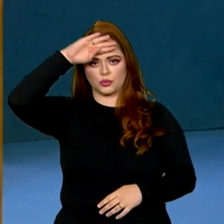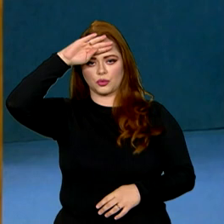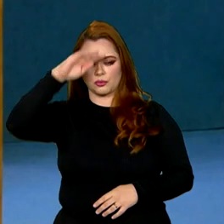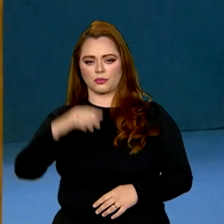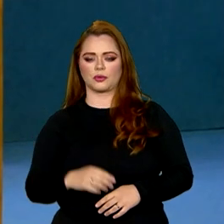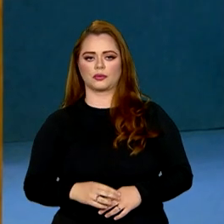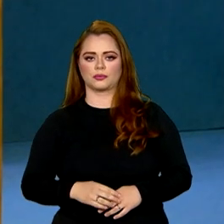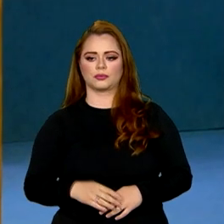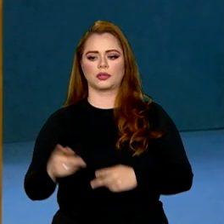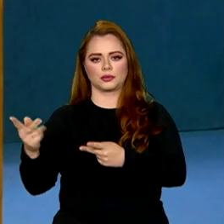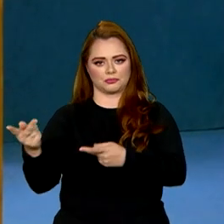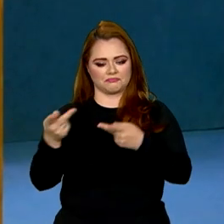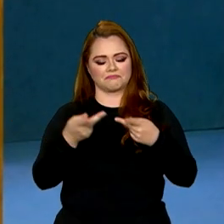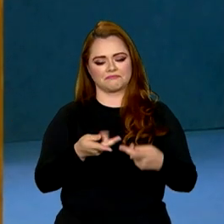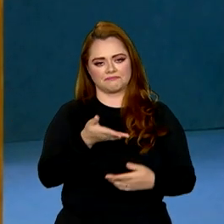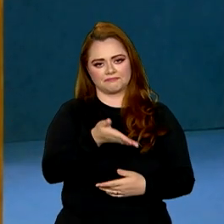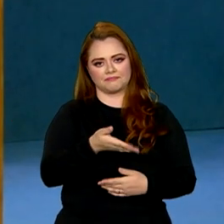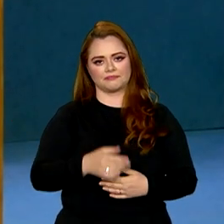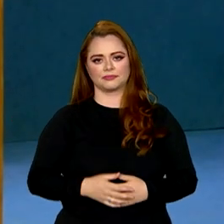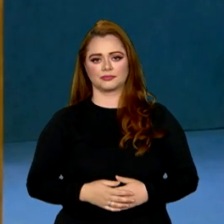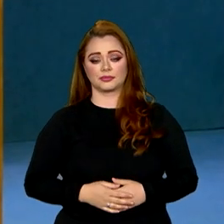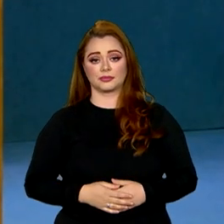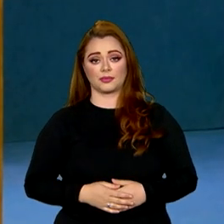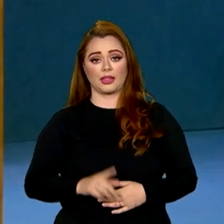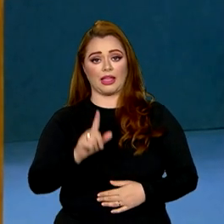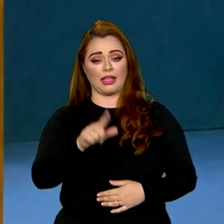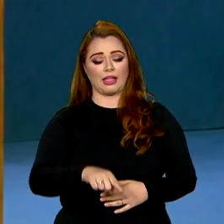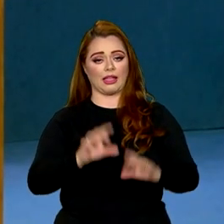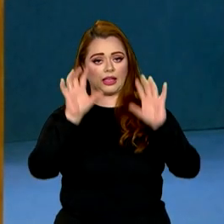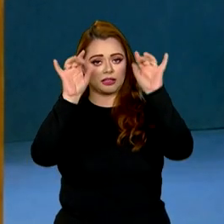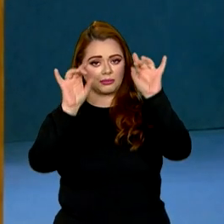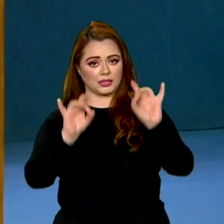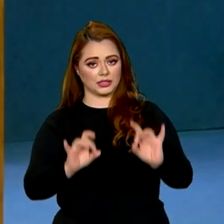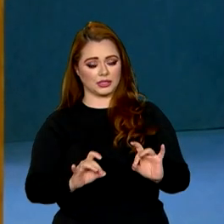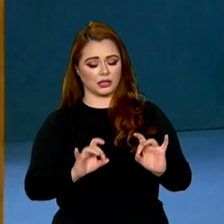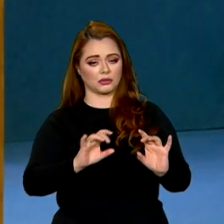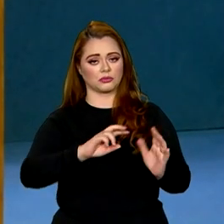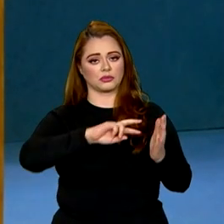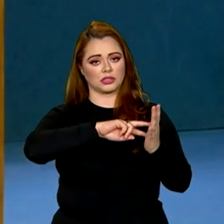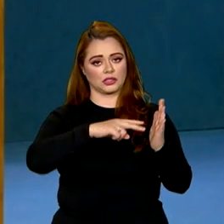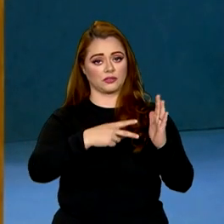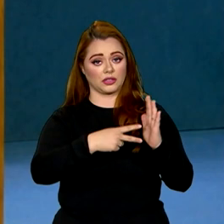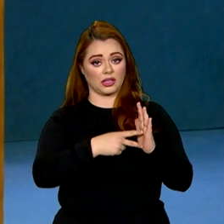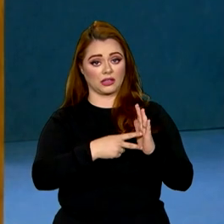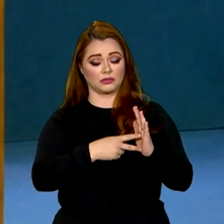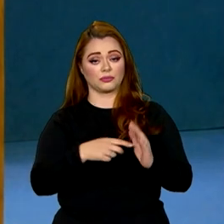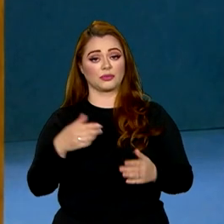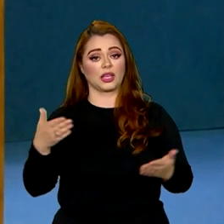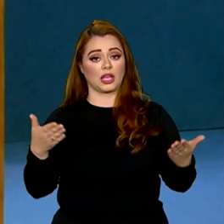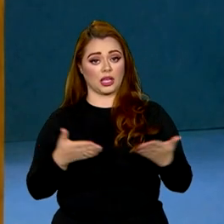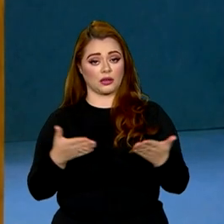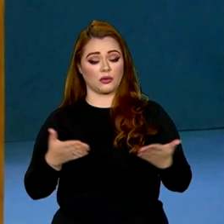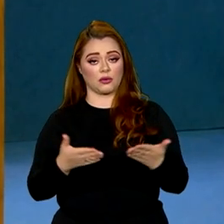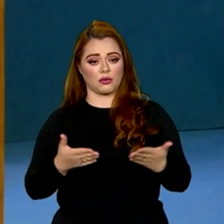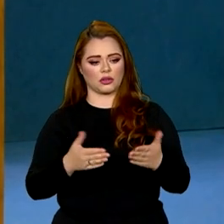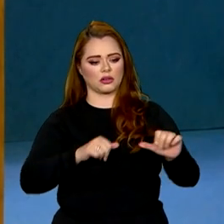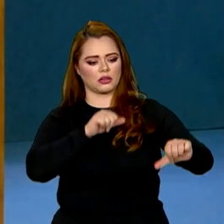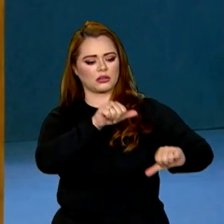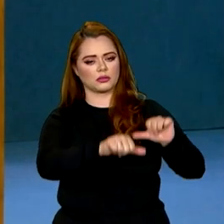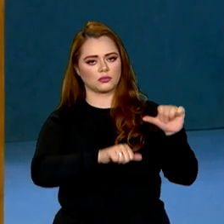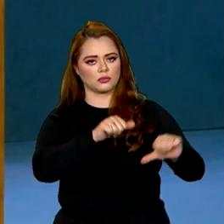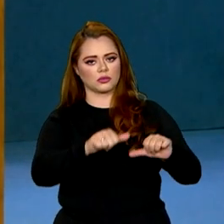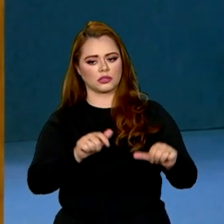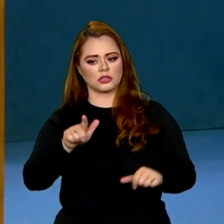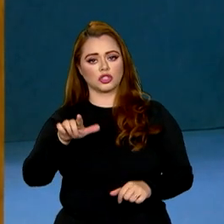hospitalidade. É de especial significado que neste momento de grandes transformações